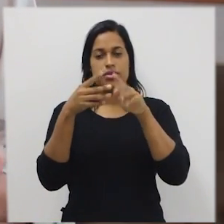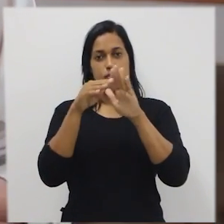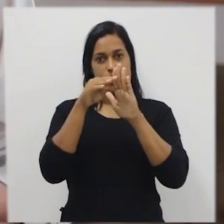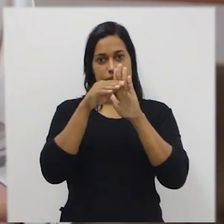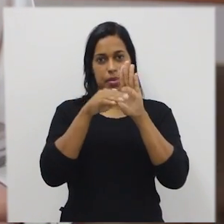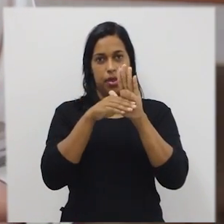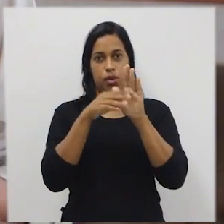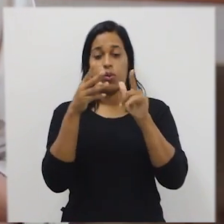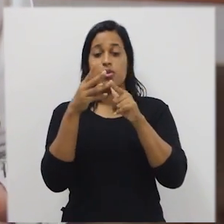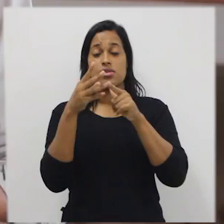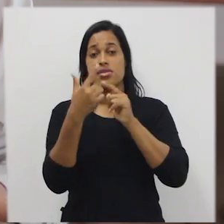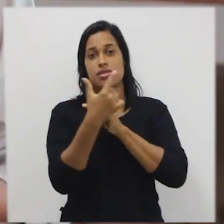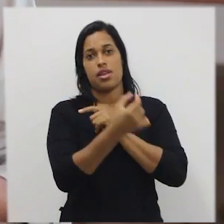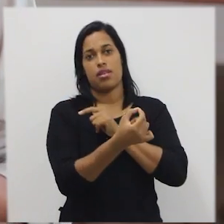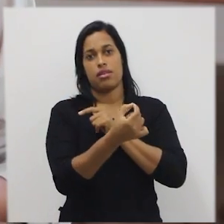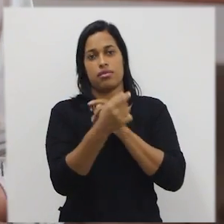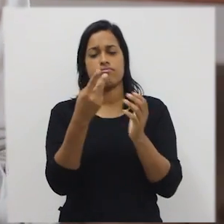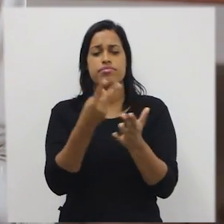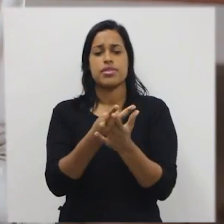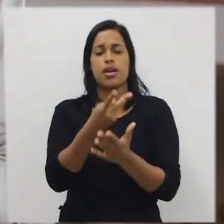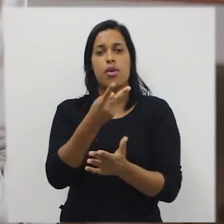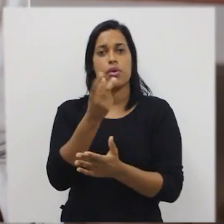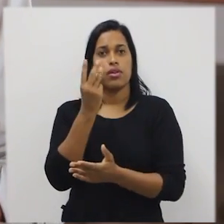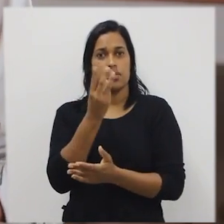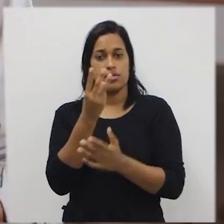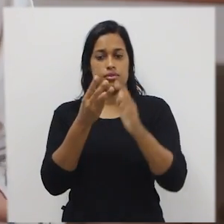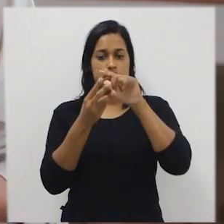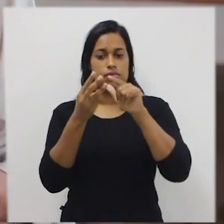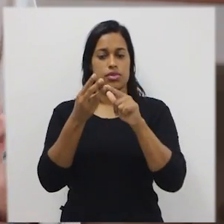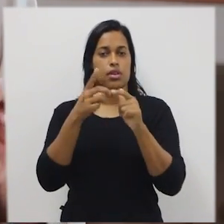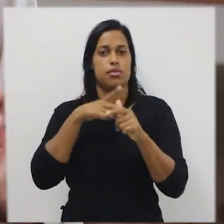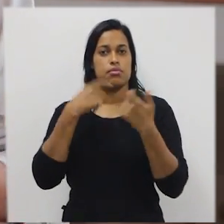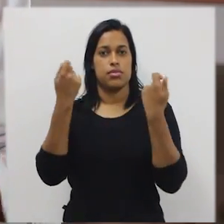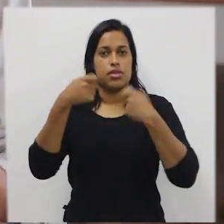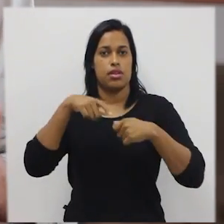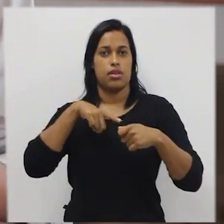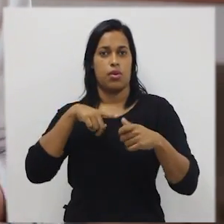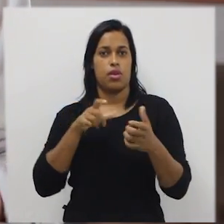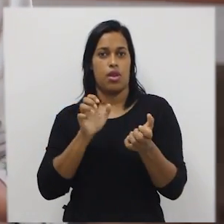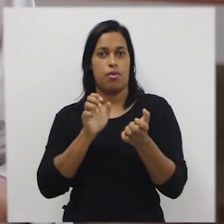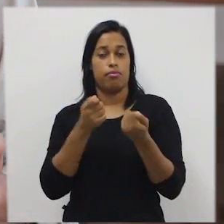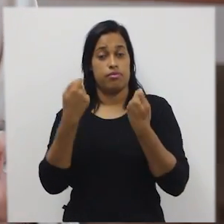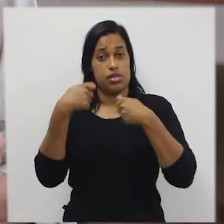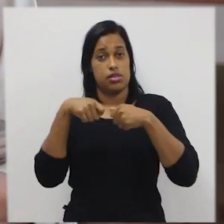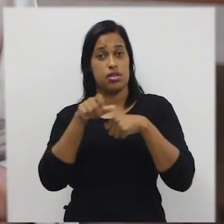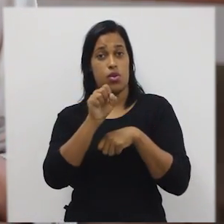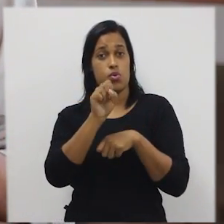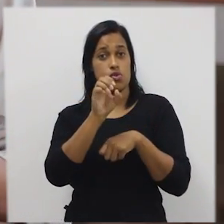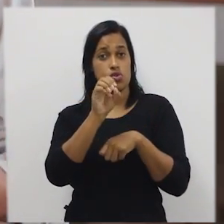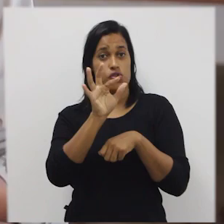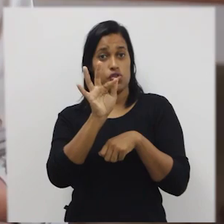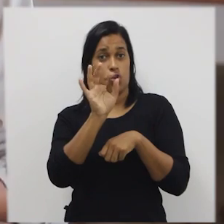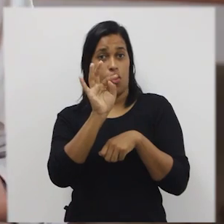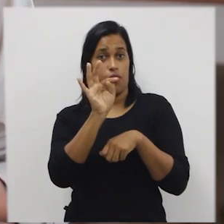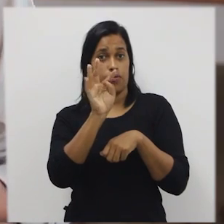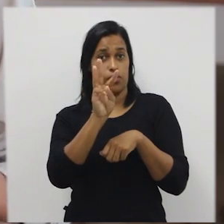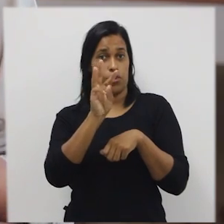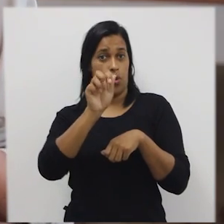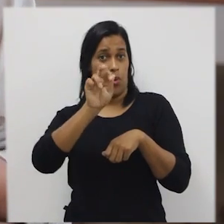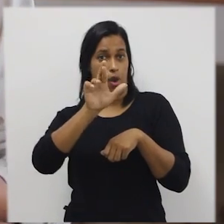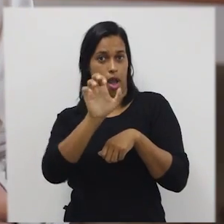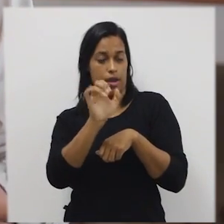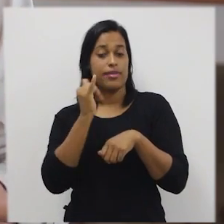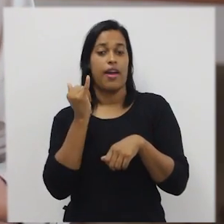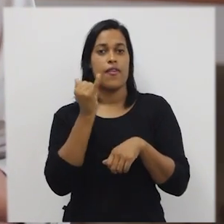Para que aconteçam essas três etapas, então nós temos um programa, um software, que está dizendo ao computador